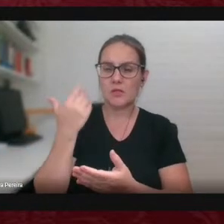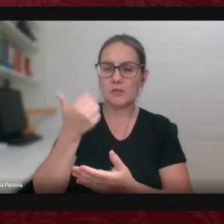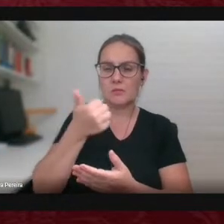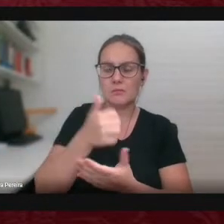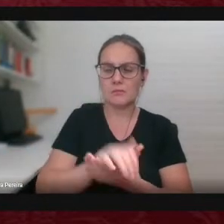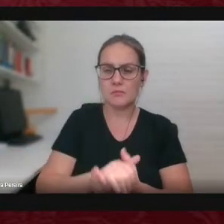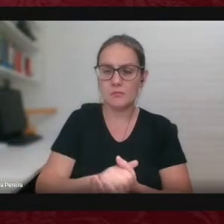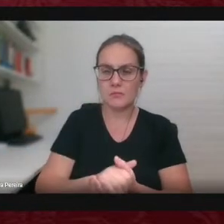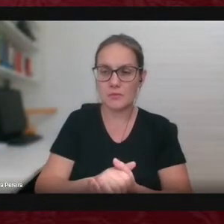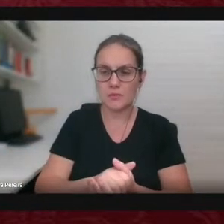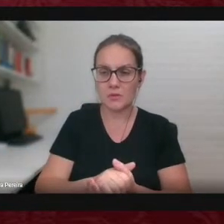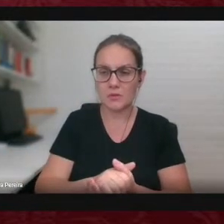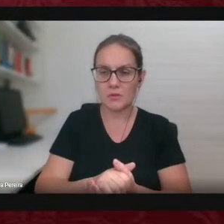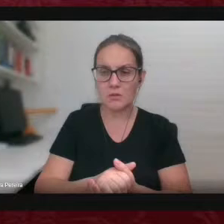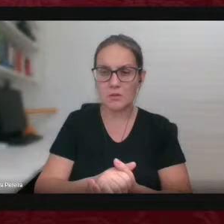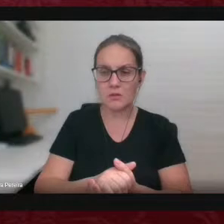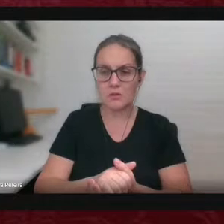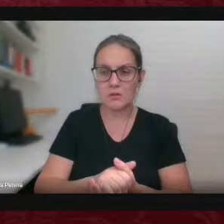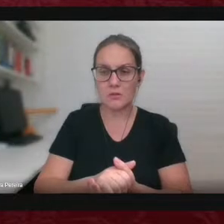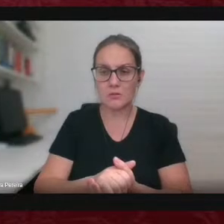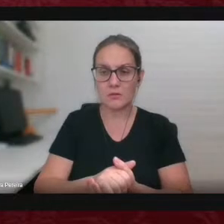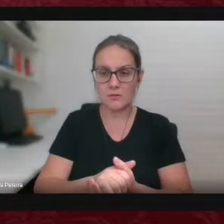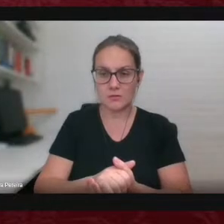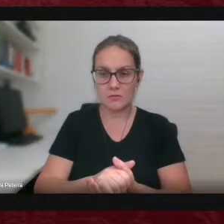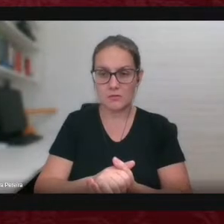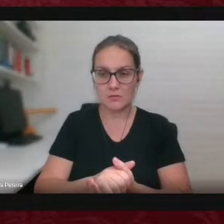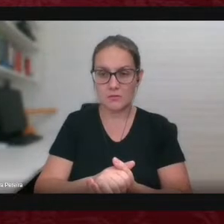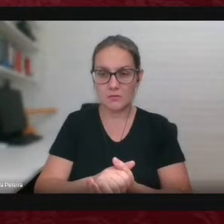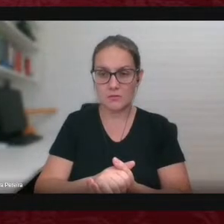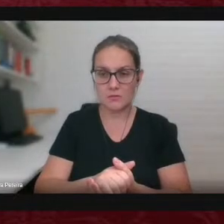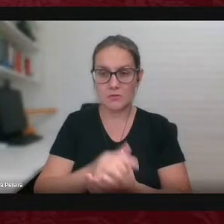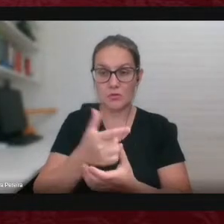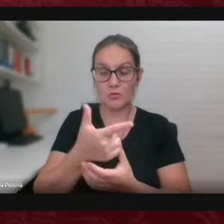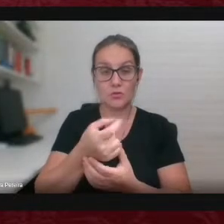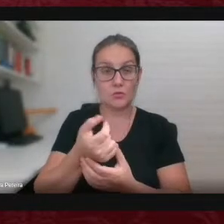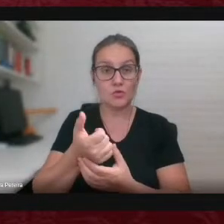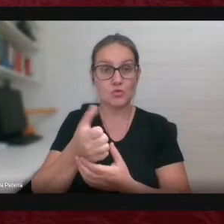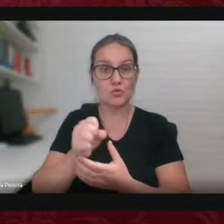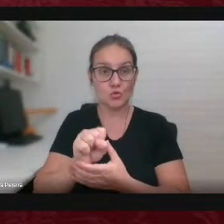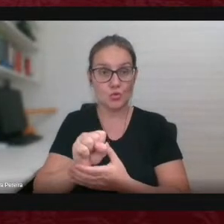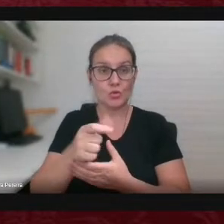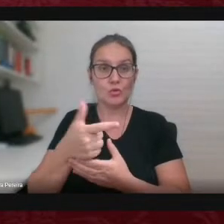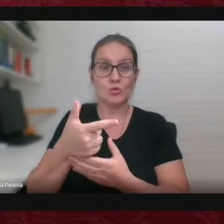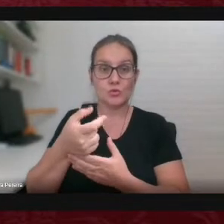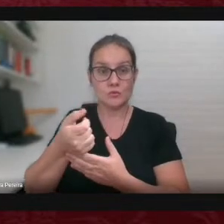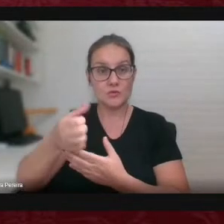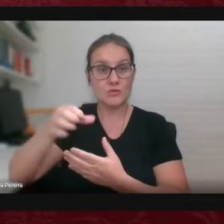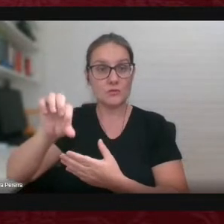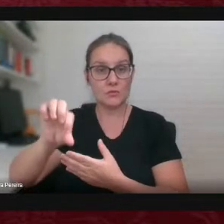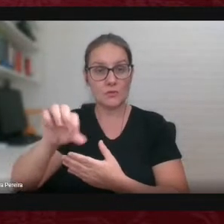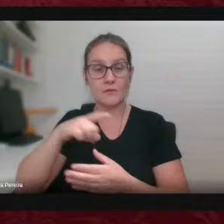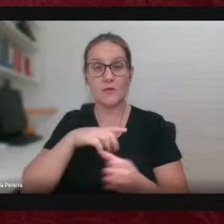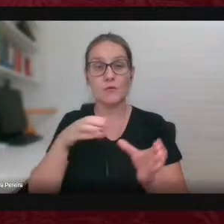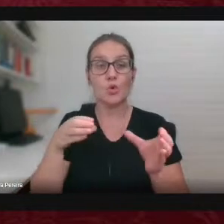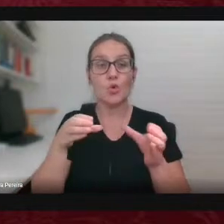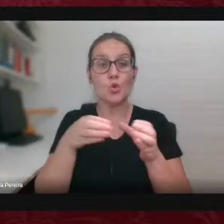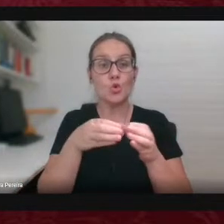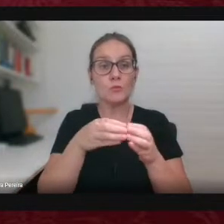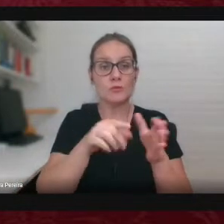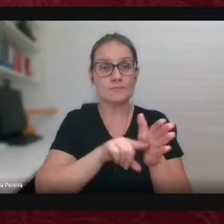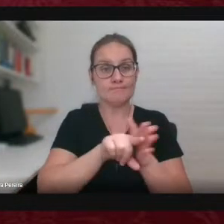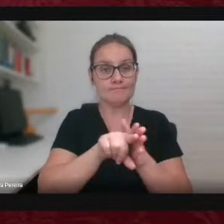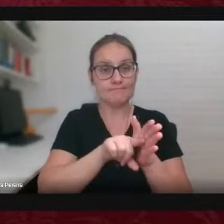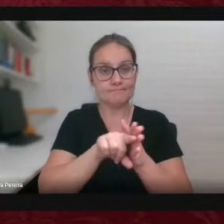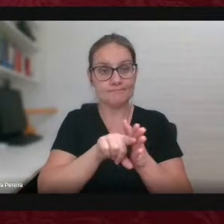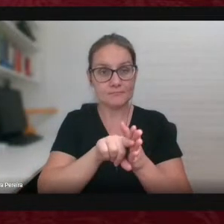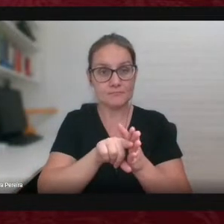-19, o livro saiu no início do ano passado, é sobre o grupo de pesquisa para